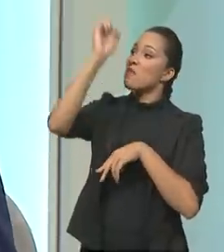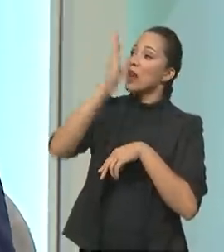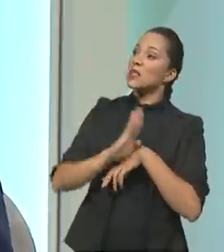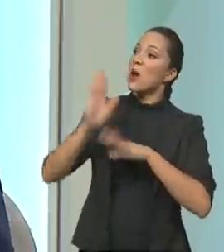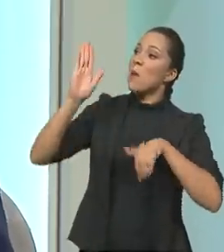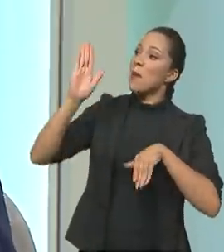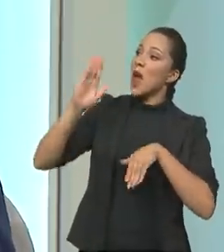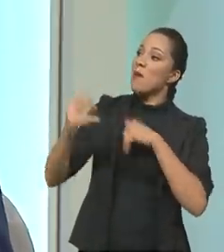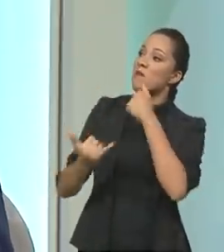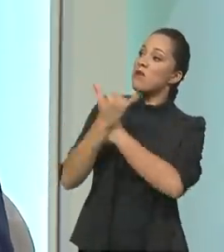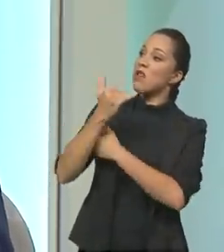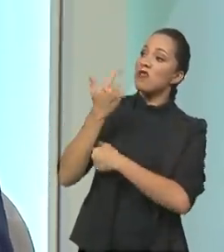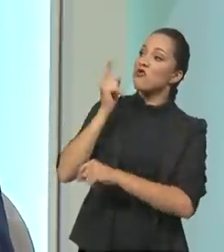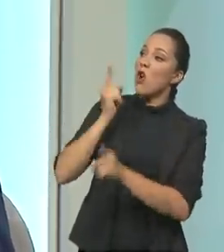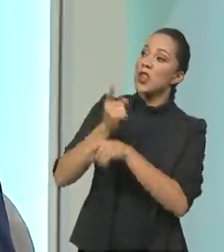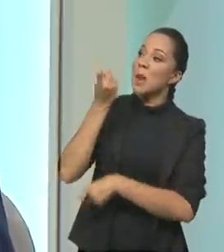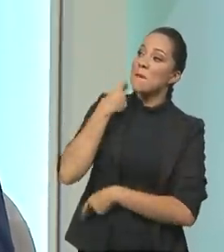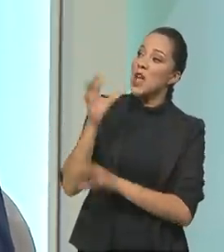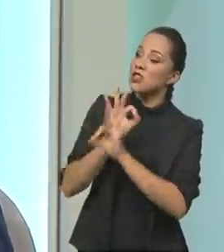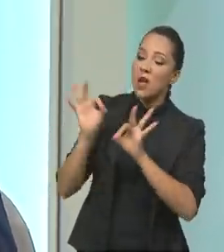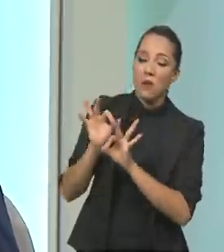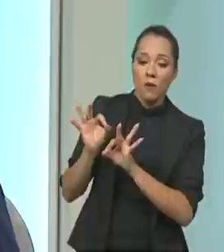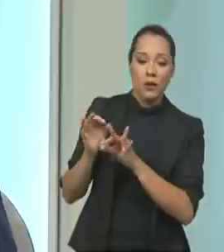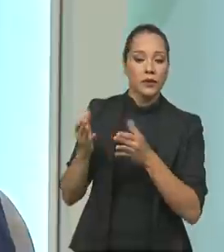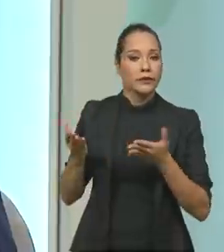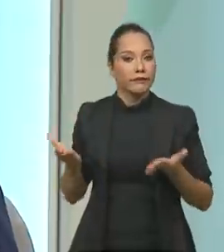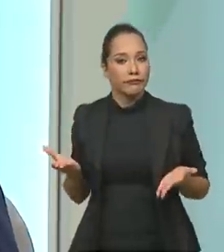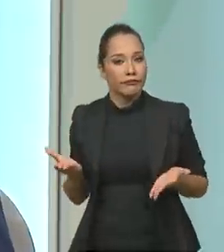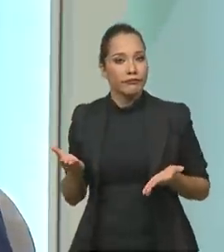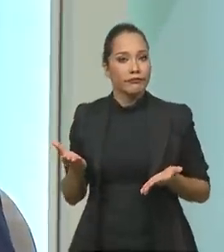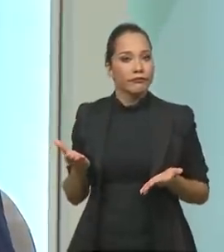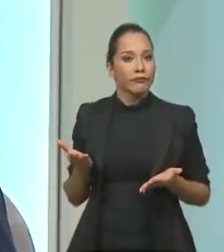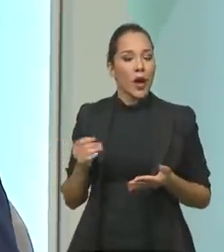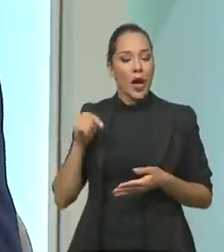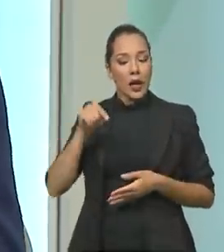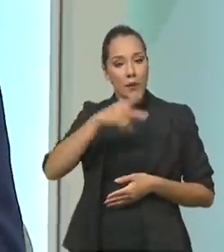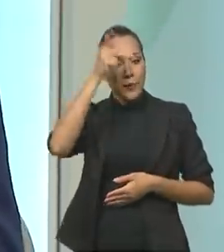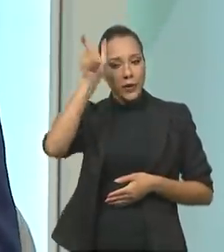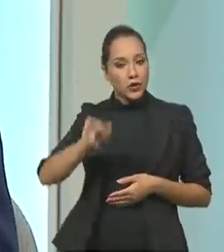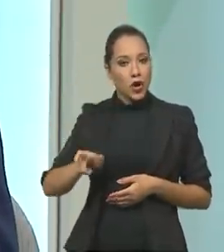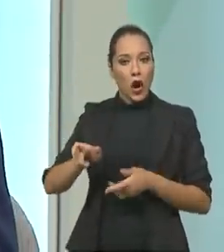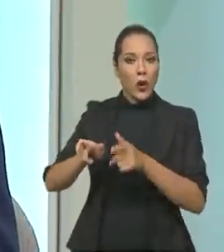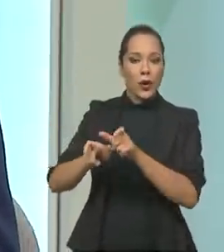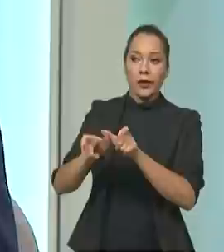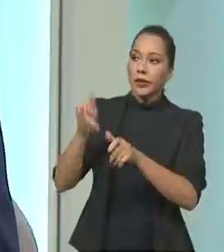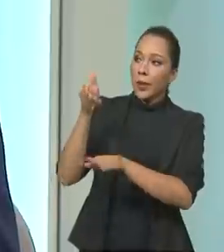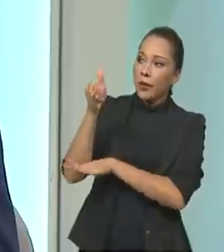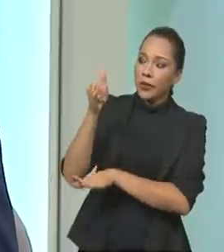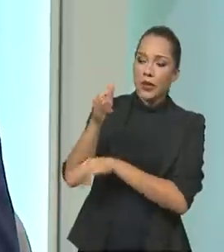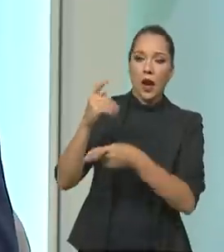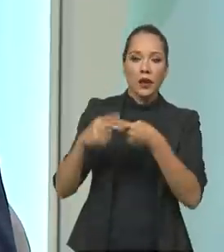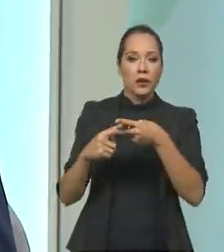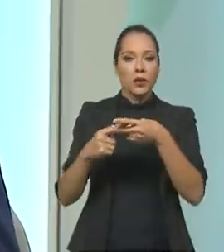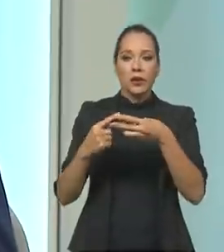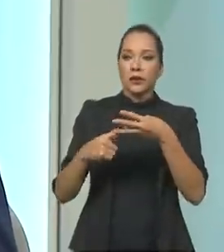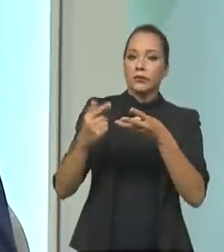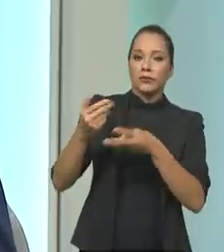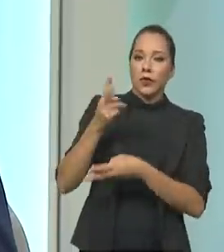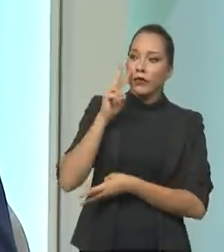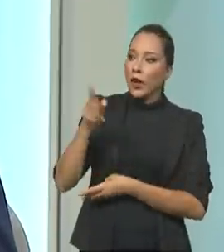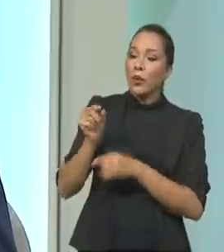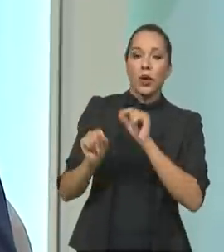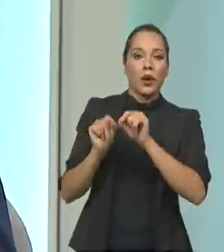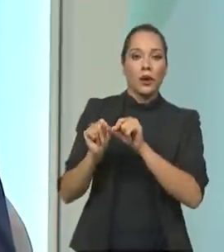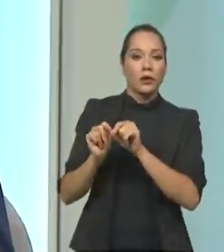e fui enganado, porque não achei peixe. Então, cara, o guia turístico, o jangadeiro, o caba da pousada que ele está hospedado, o bugueiro vai